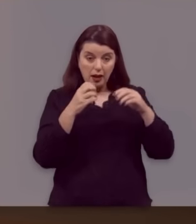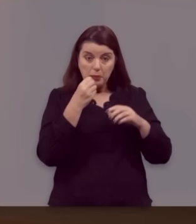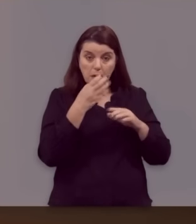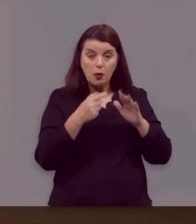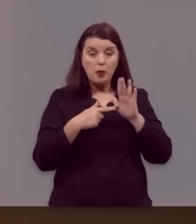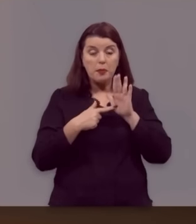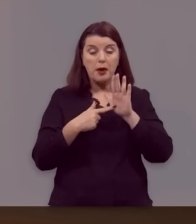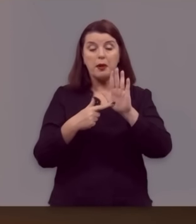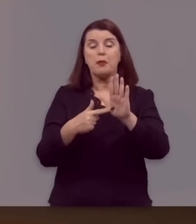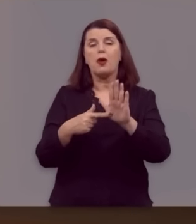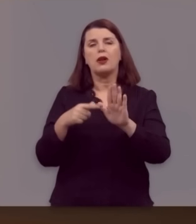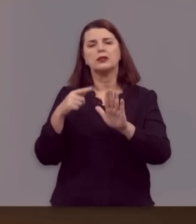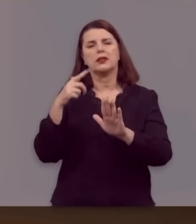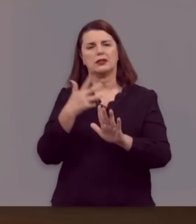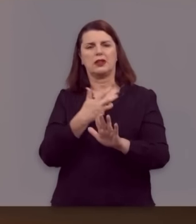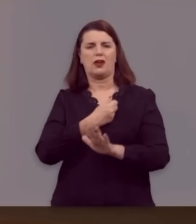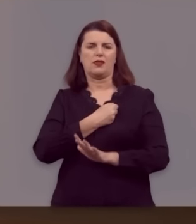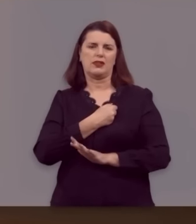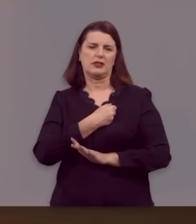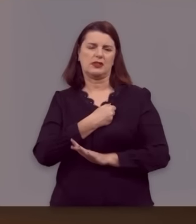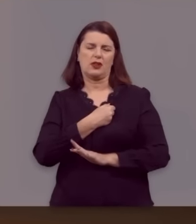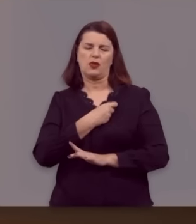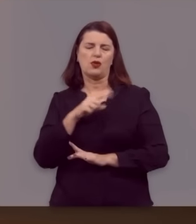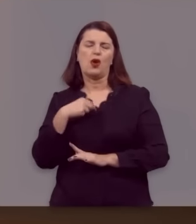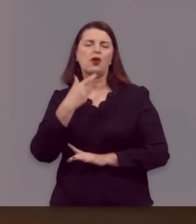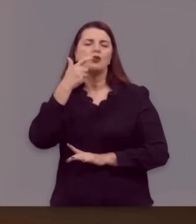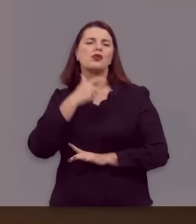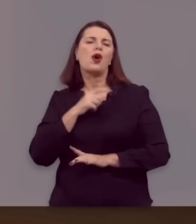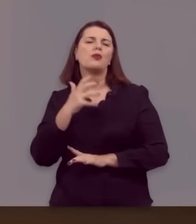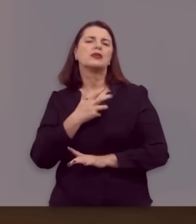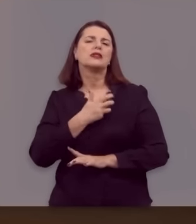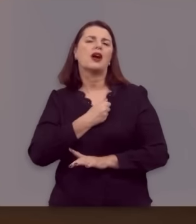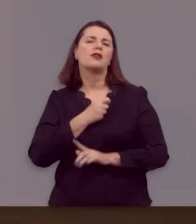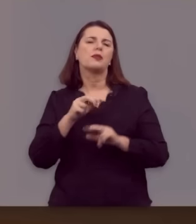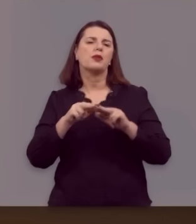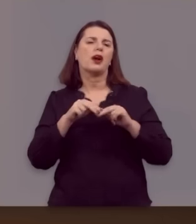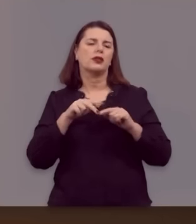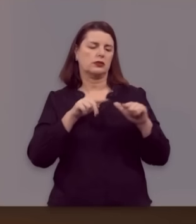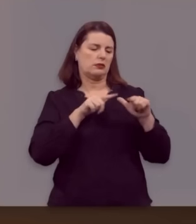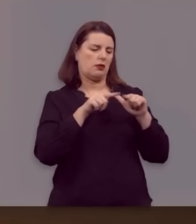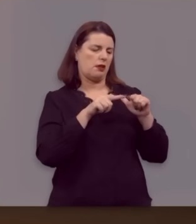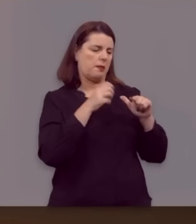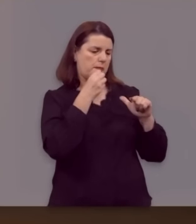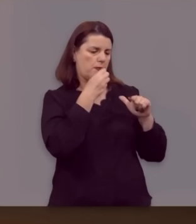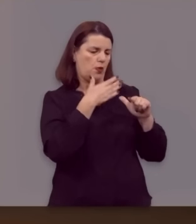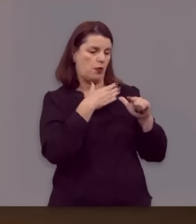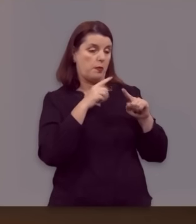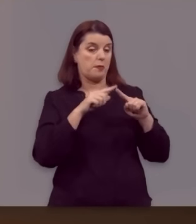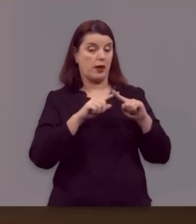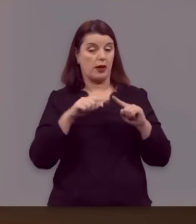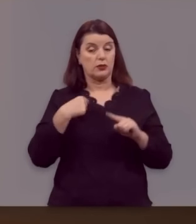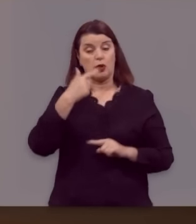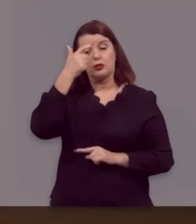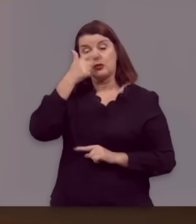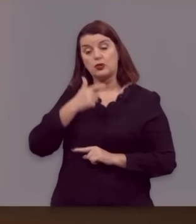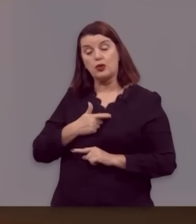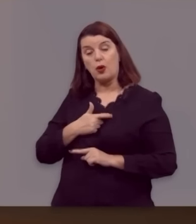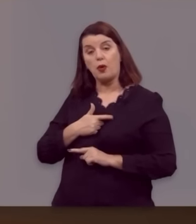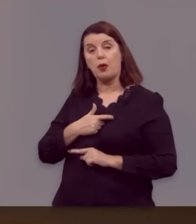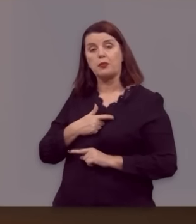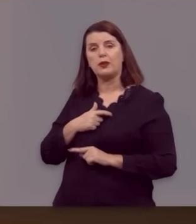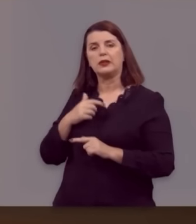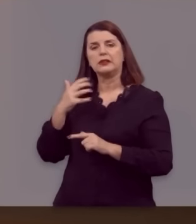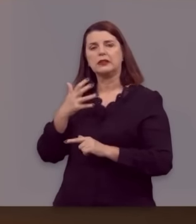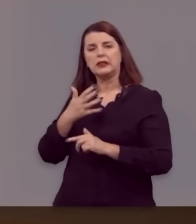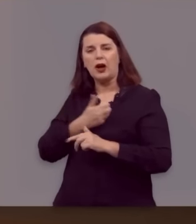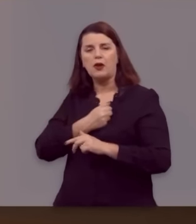Nós não fomos salvos pelas obras, nós somos salvos pela graça, mediante a fé, para as